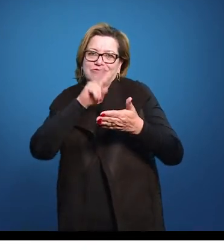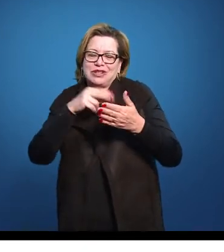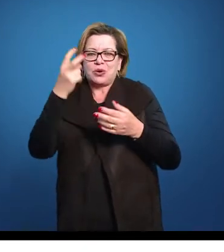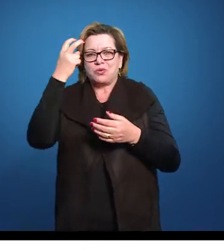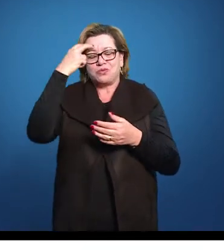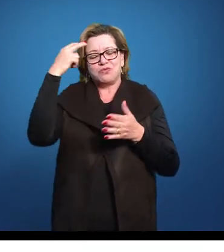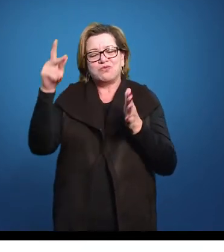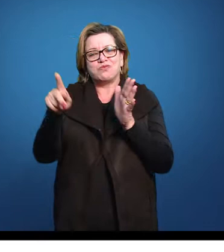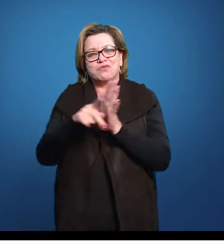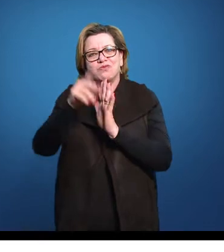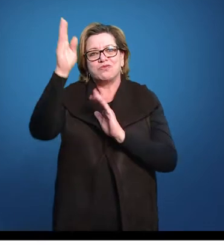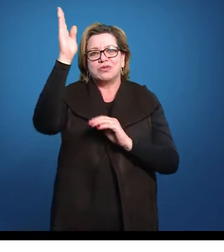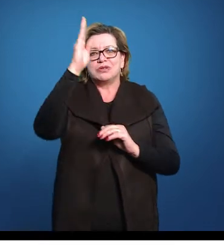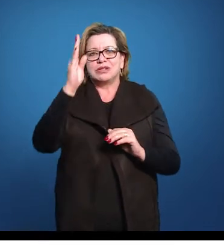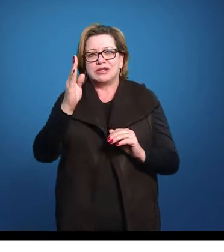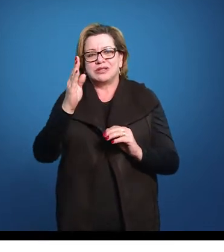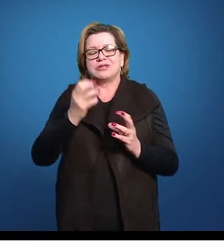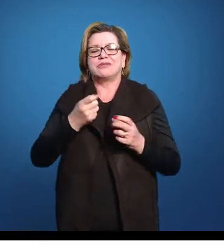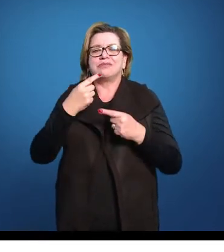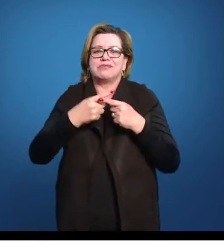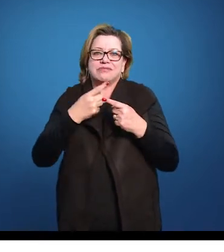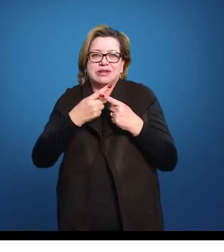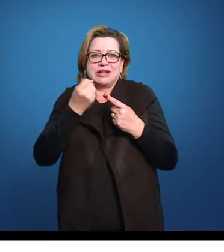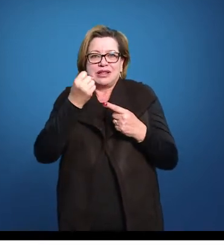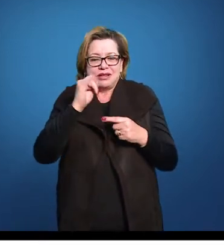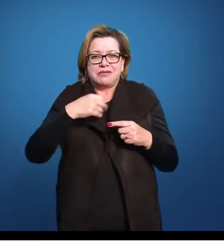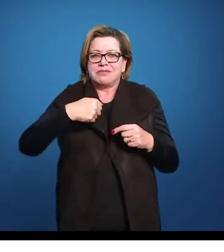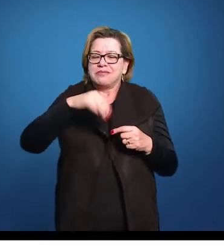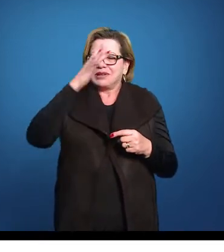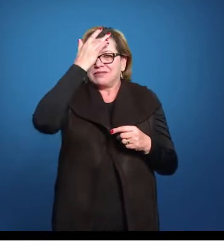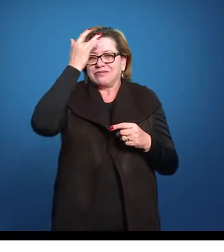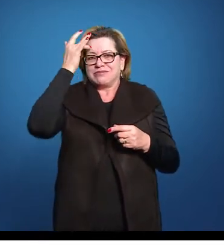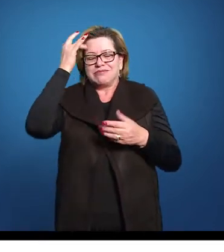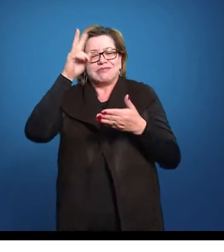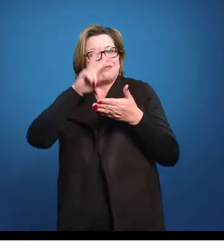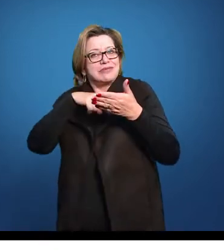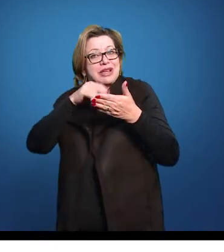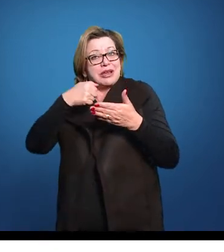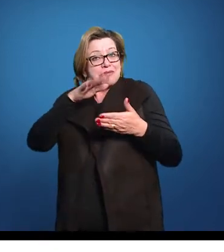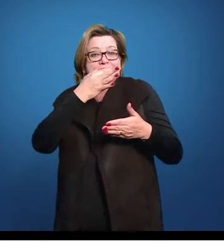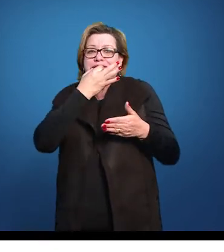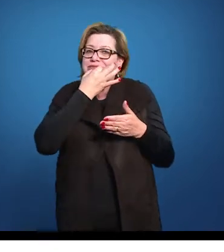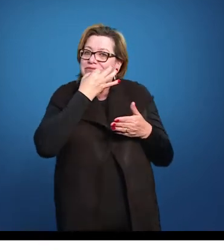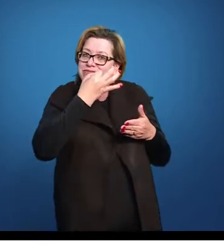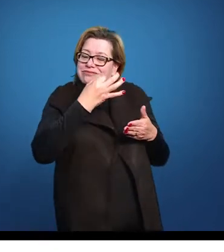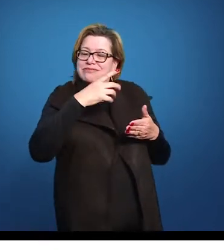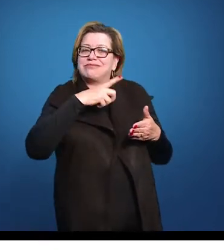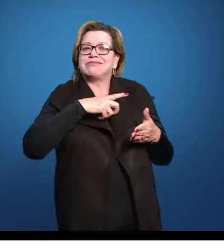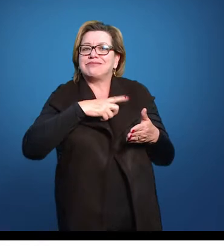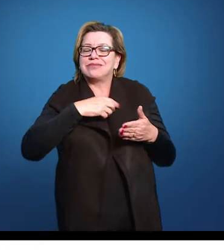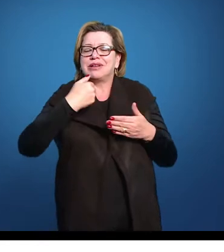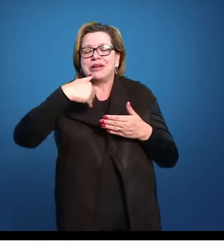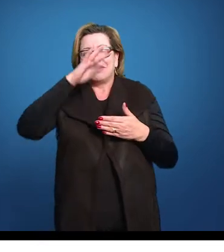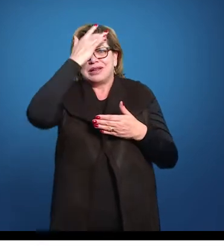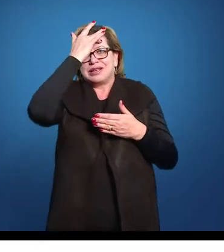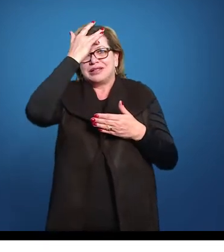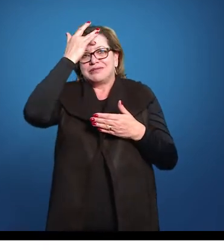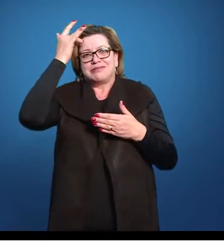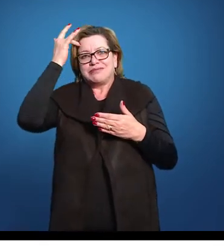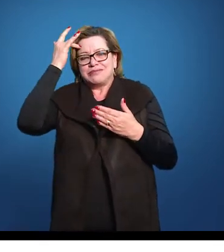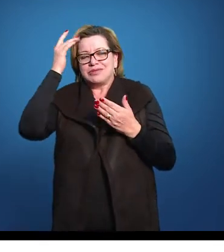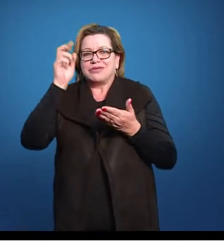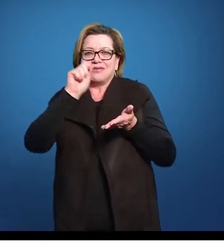pessoas que lêem, mais a gente vai ter uma crítica que se estabelece, mais a gente vai ter escritores que vão escrever bem, mal,